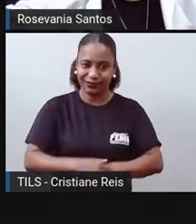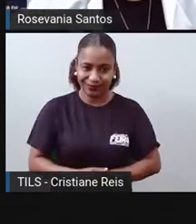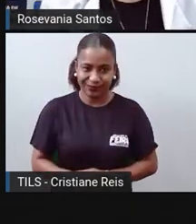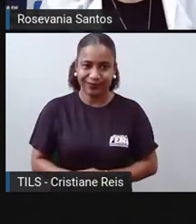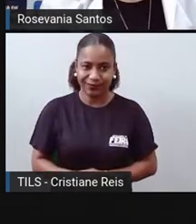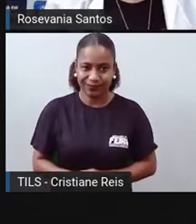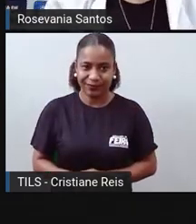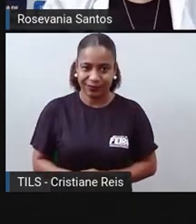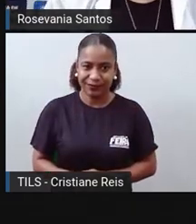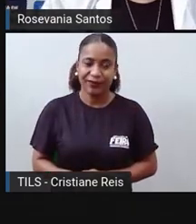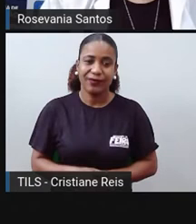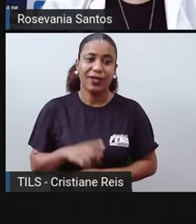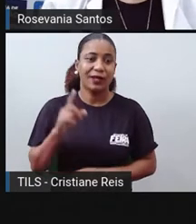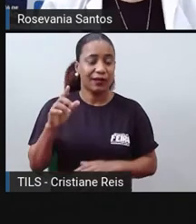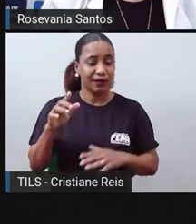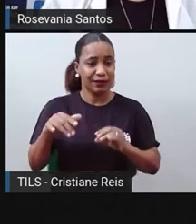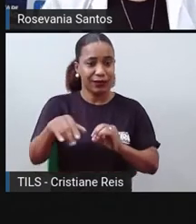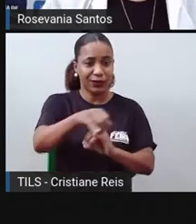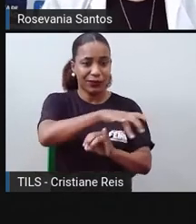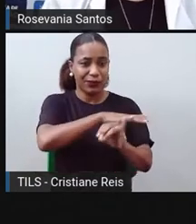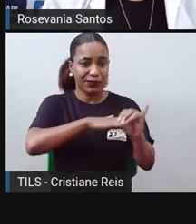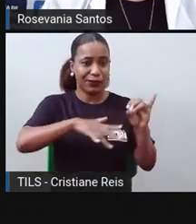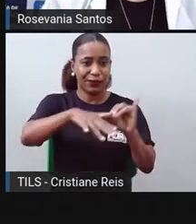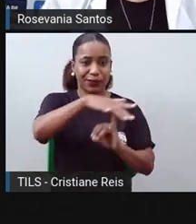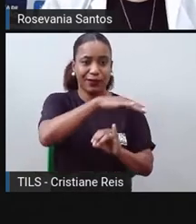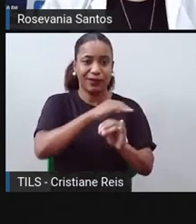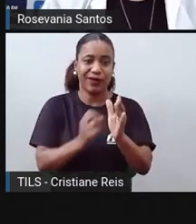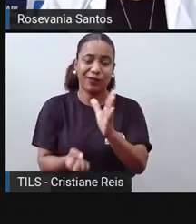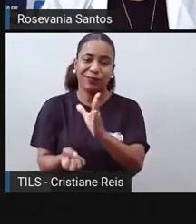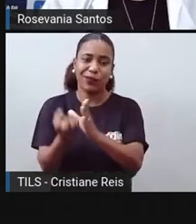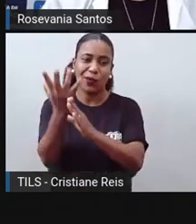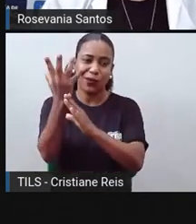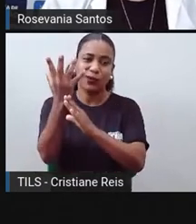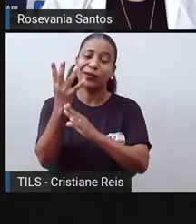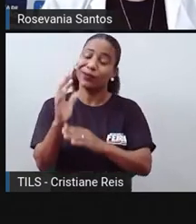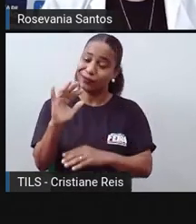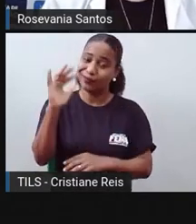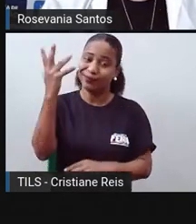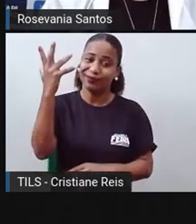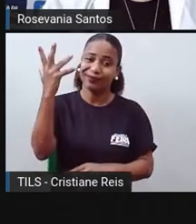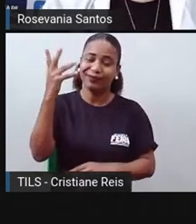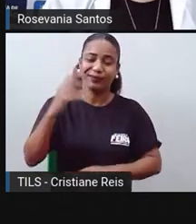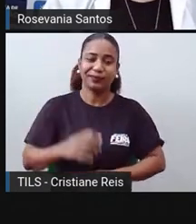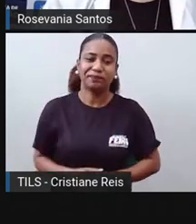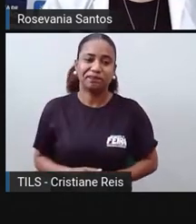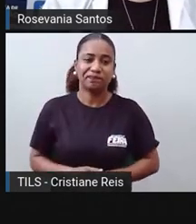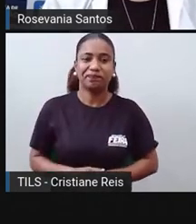se formando uma nova ilha lá na Oceania. Atol,